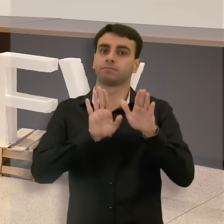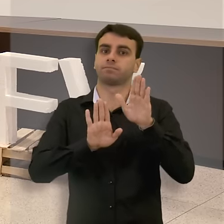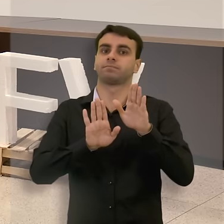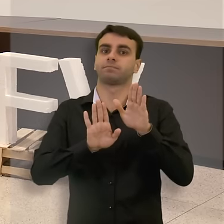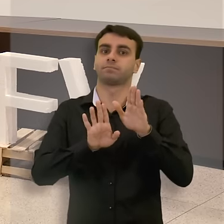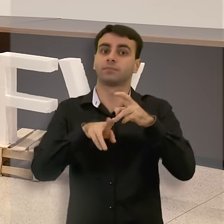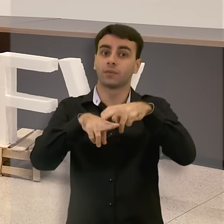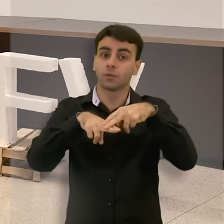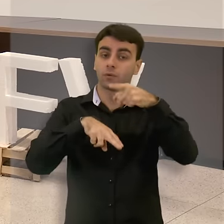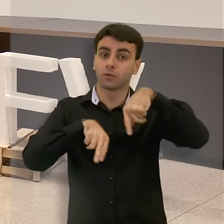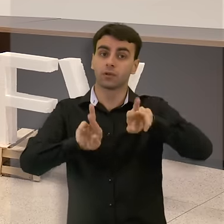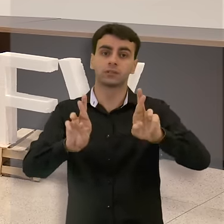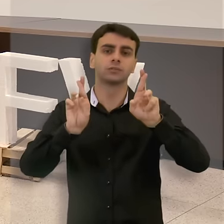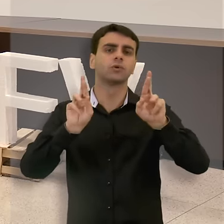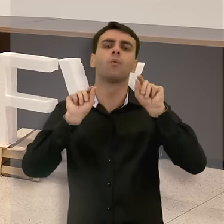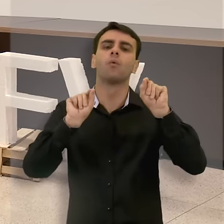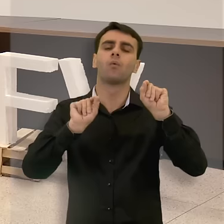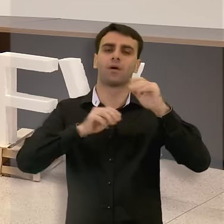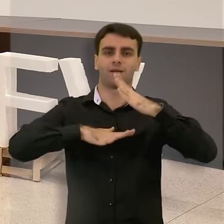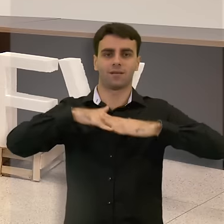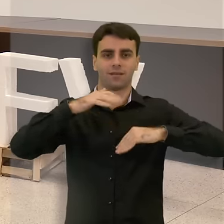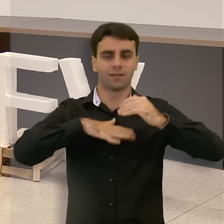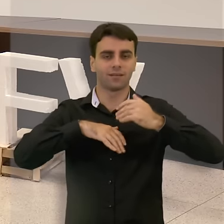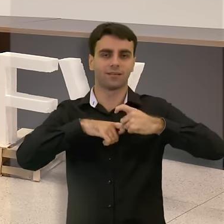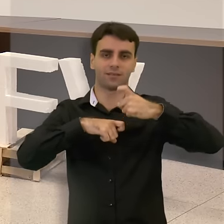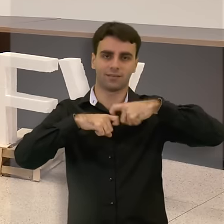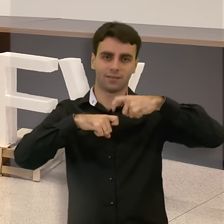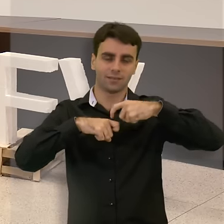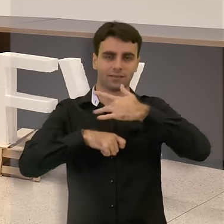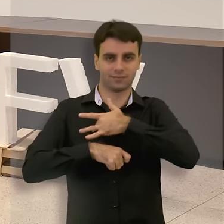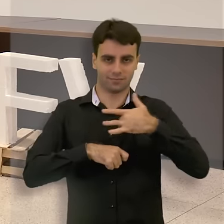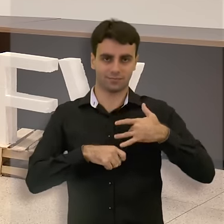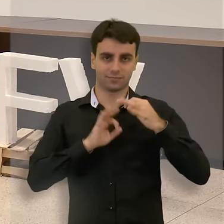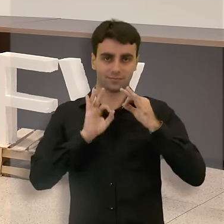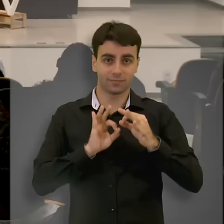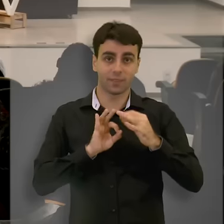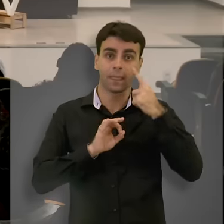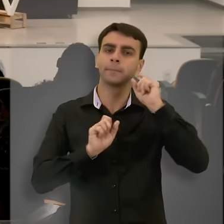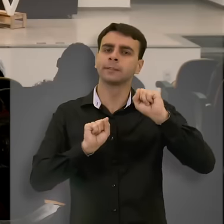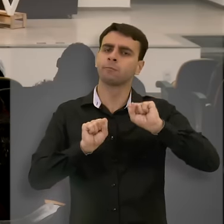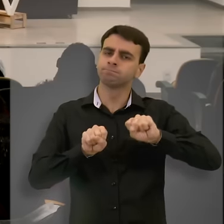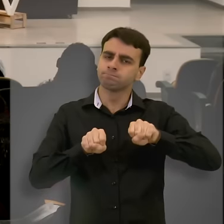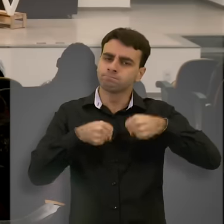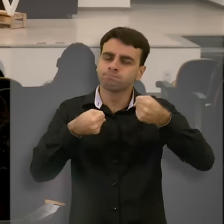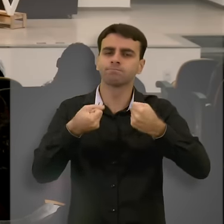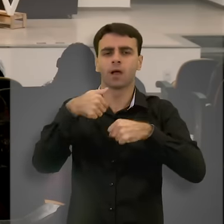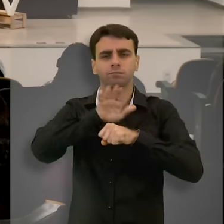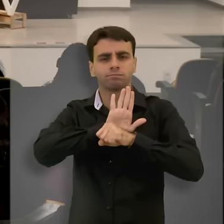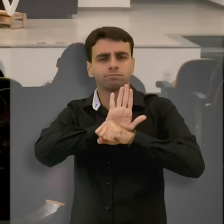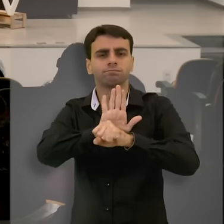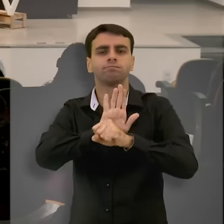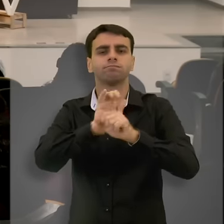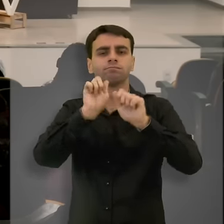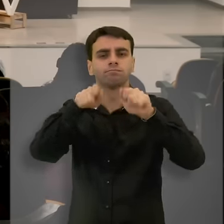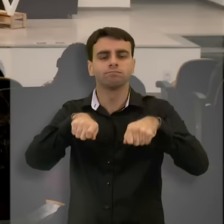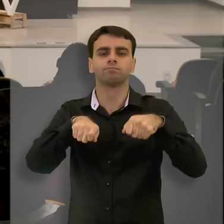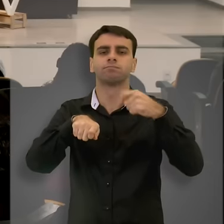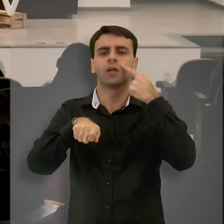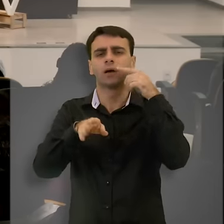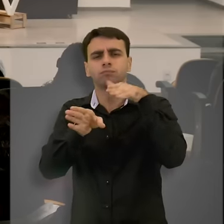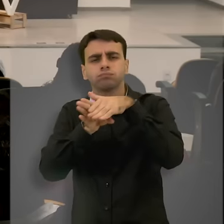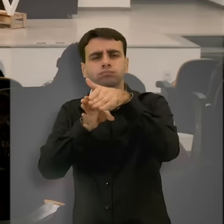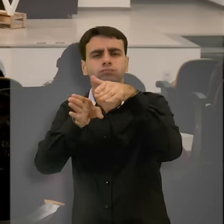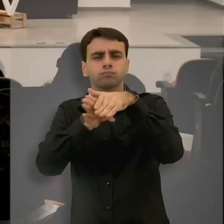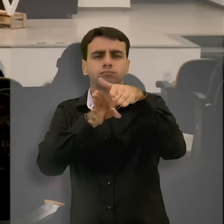Então, a nossa responsabilidade como profissionais da saúde é fortalecer a capacidade dos nossos